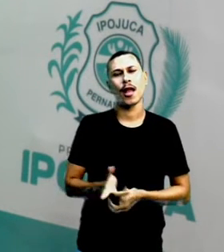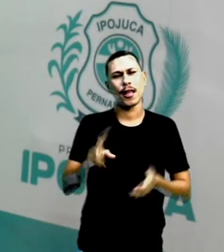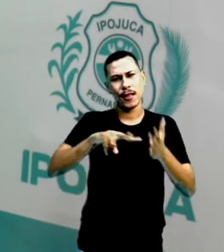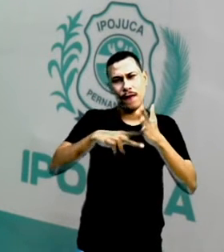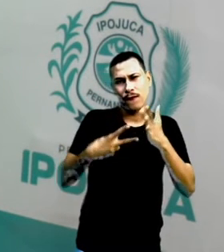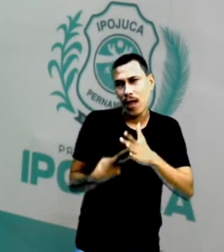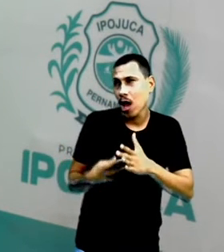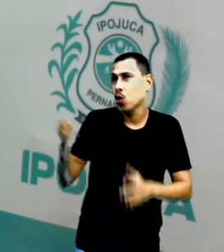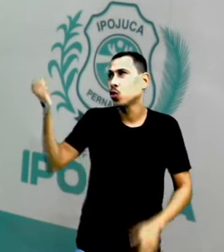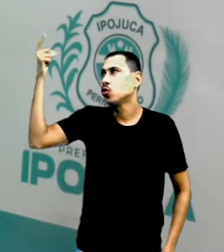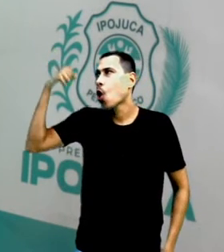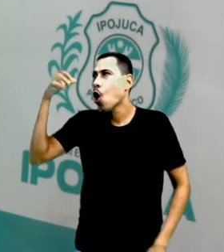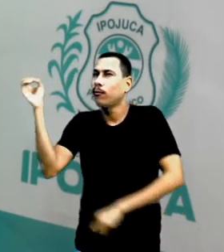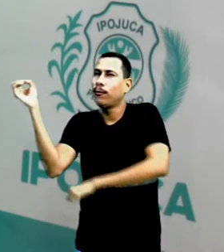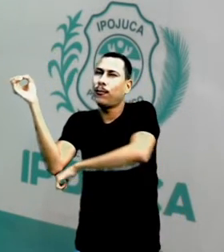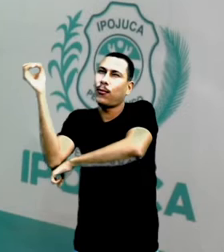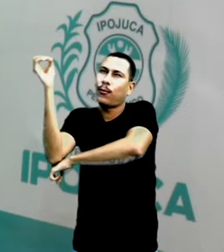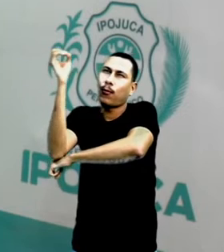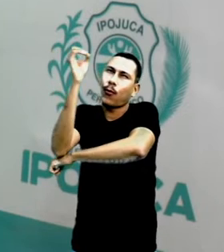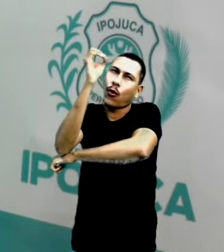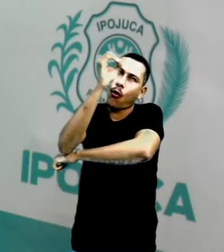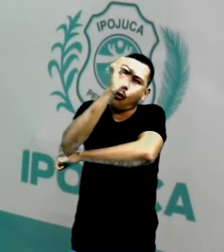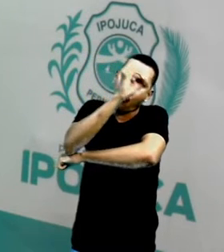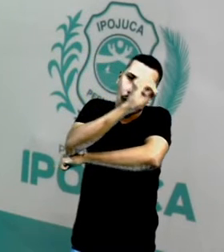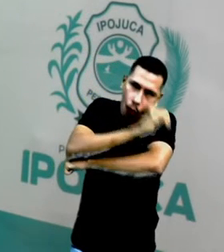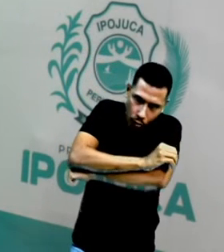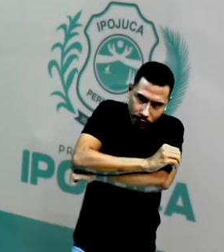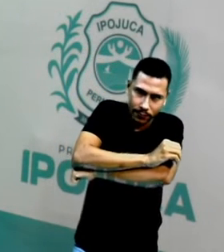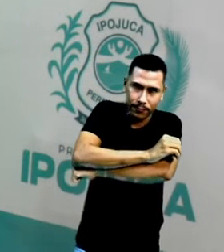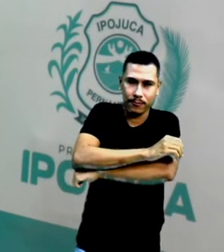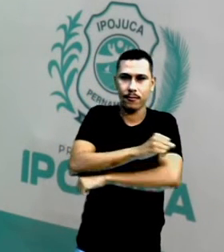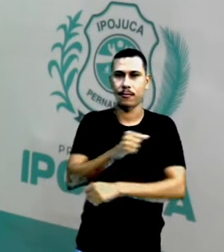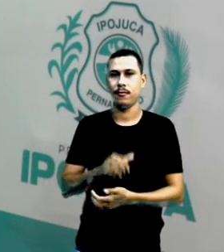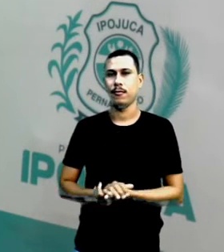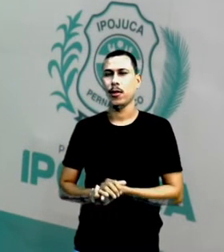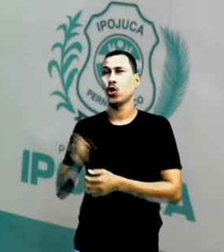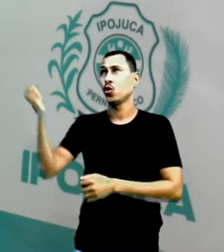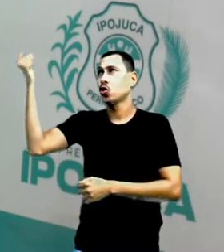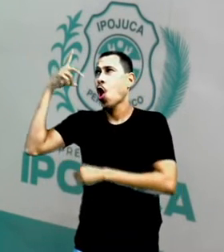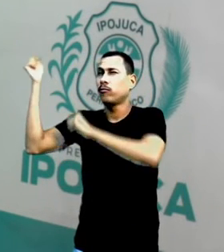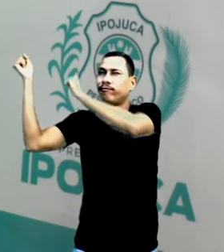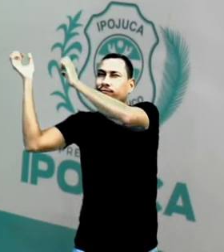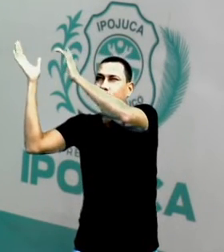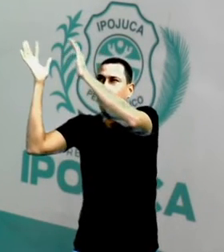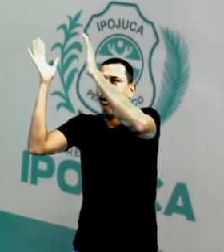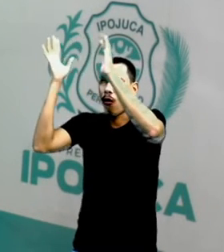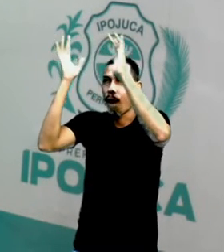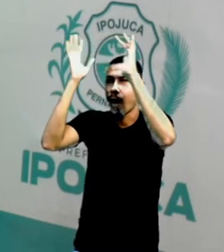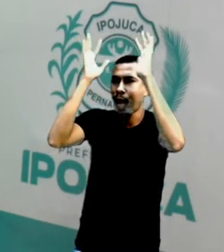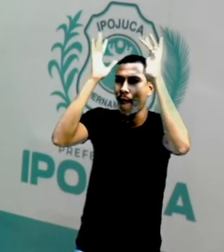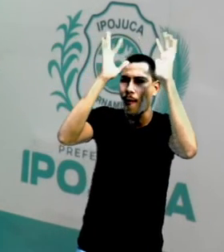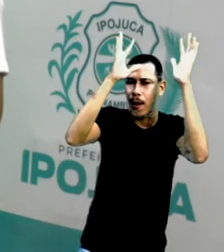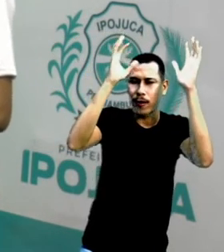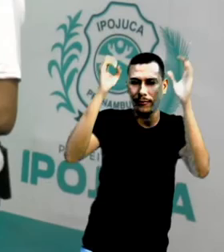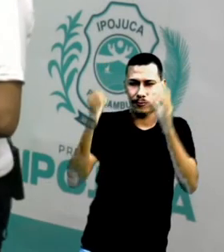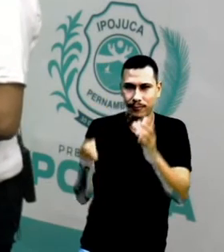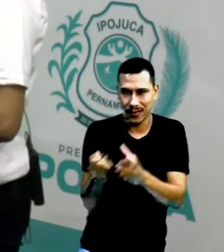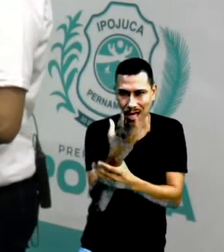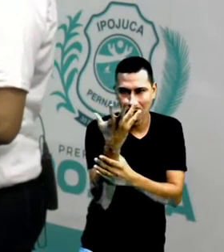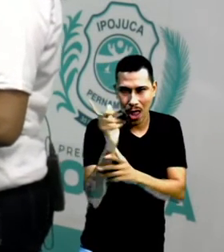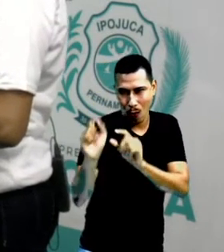sol poente. Esse movimento dá origem ao que